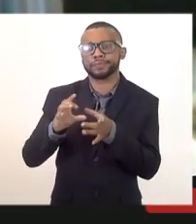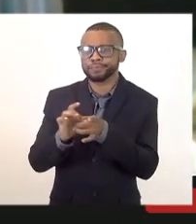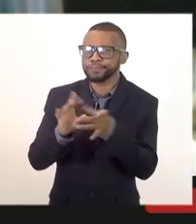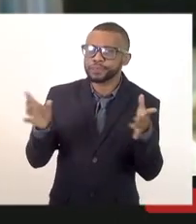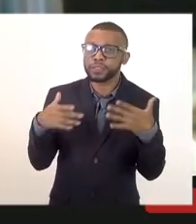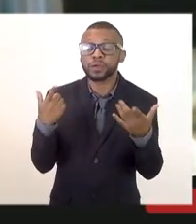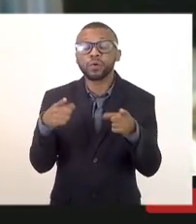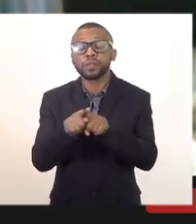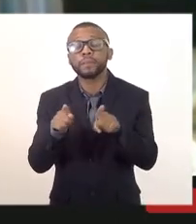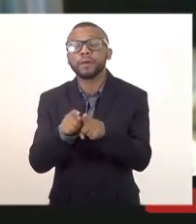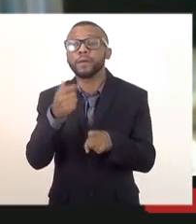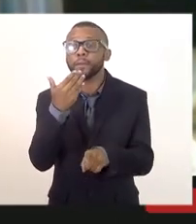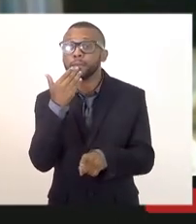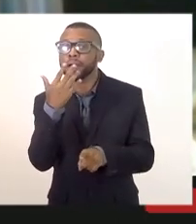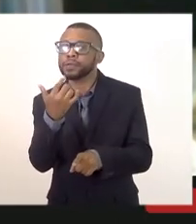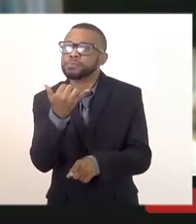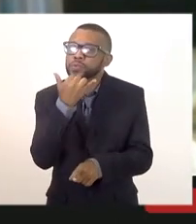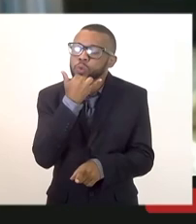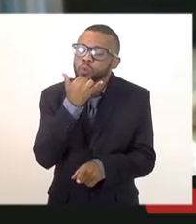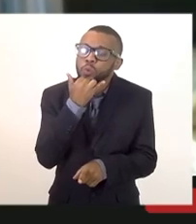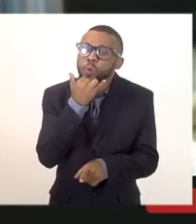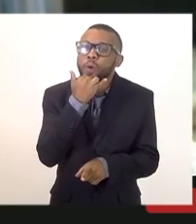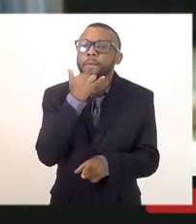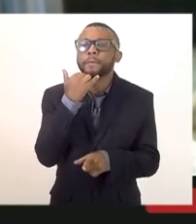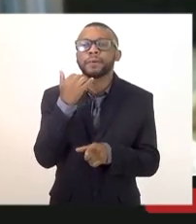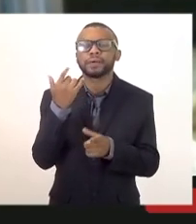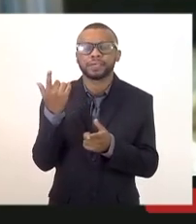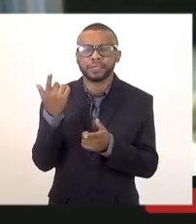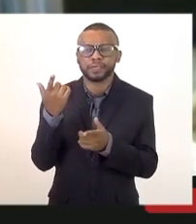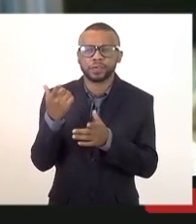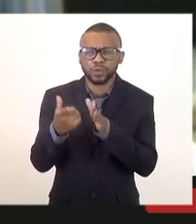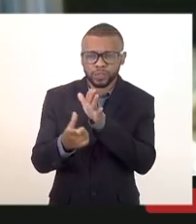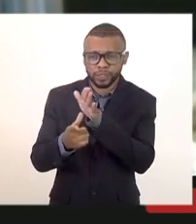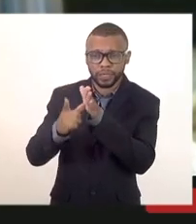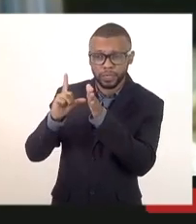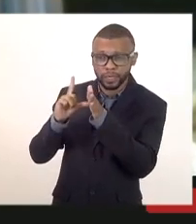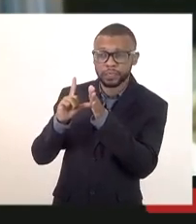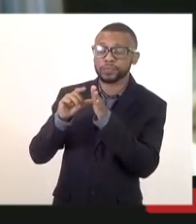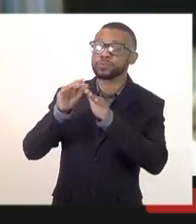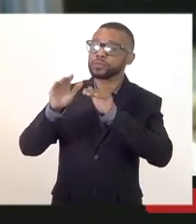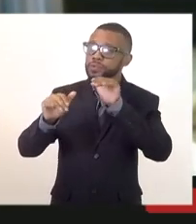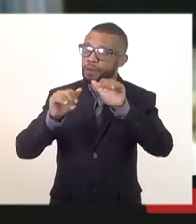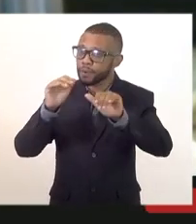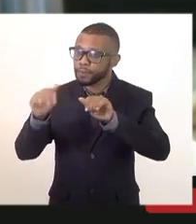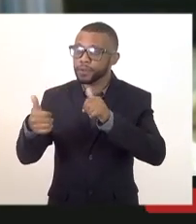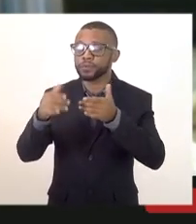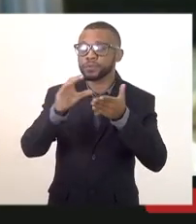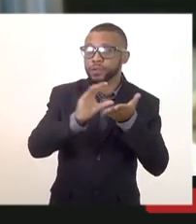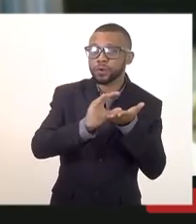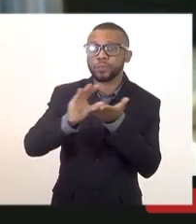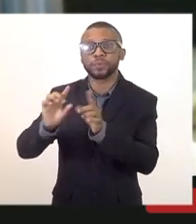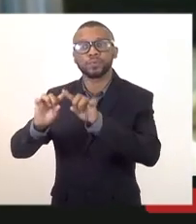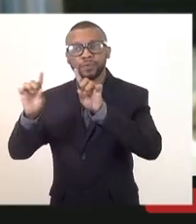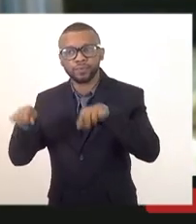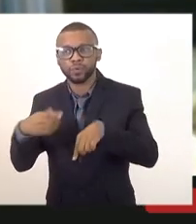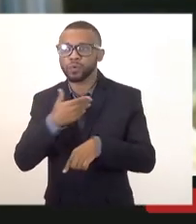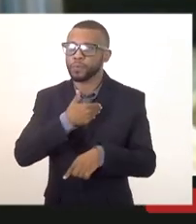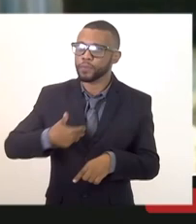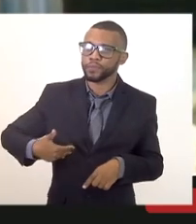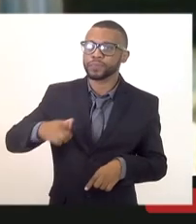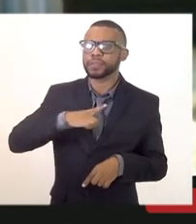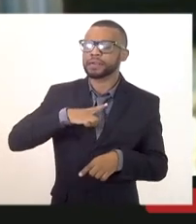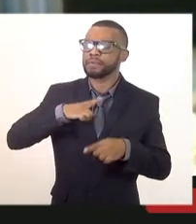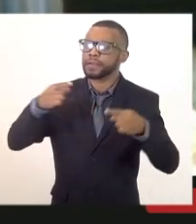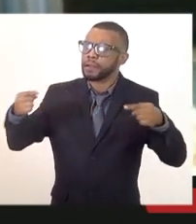desculpa também no último na último chamamento aí da da comissão de servidores públicos que houve aquele